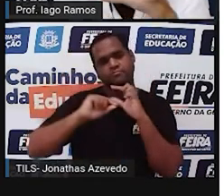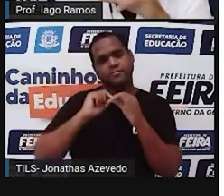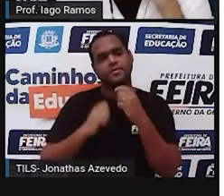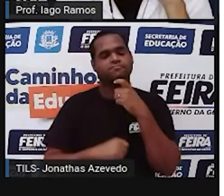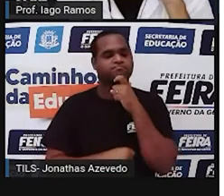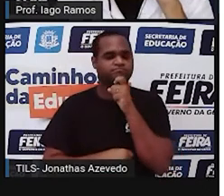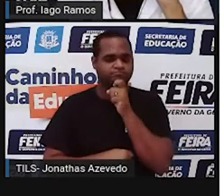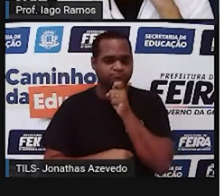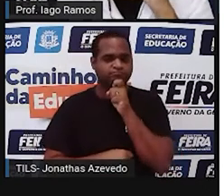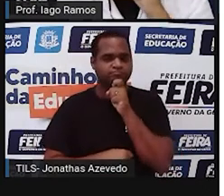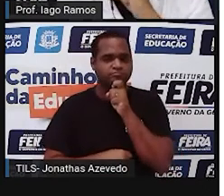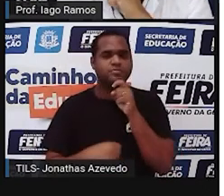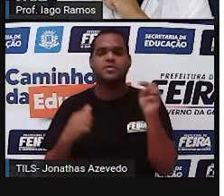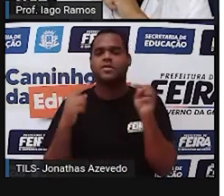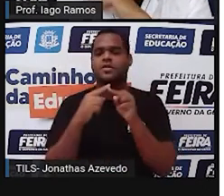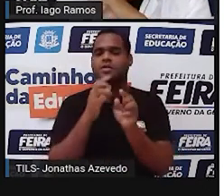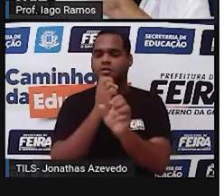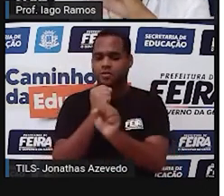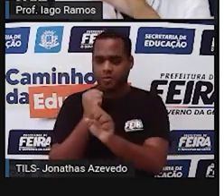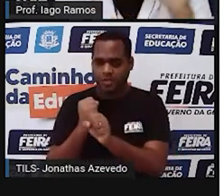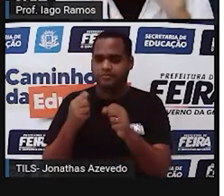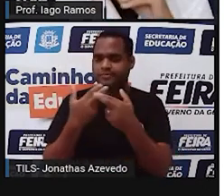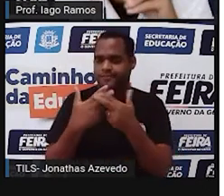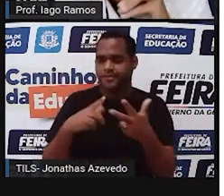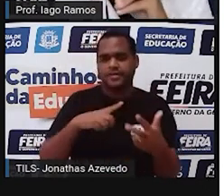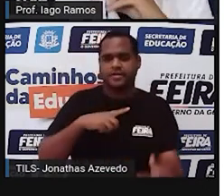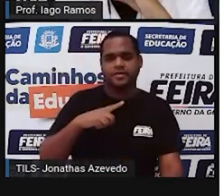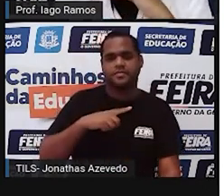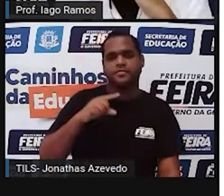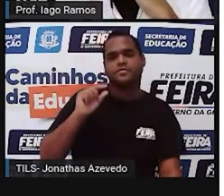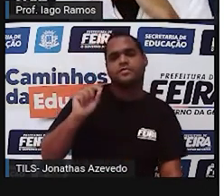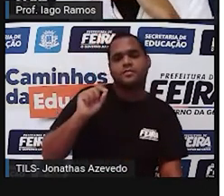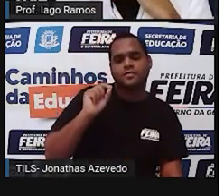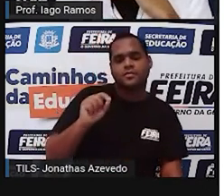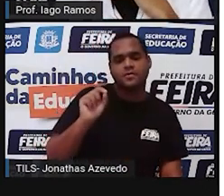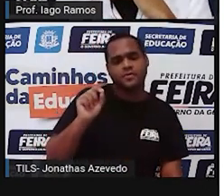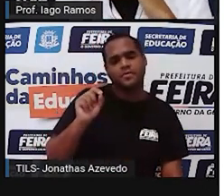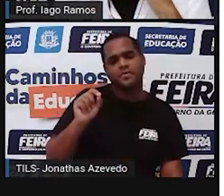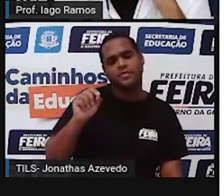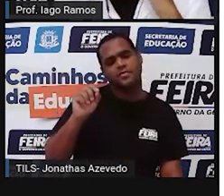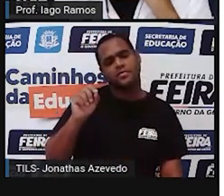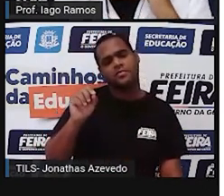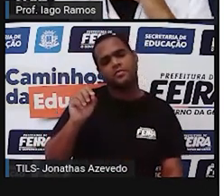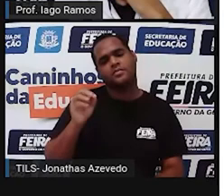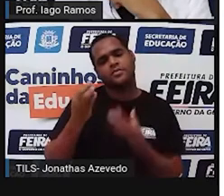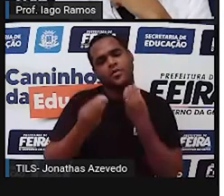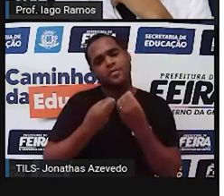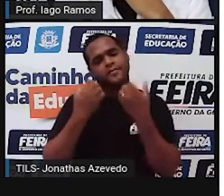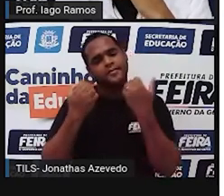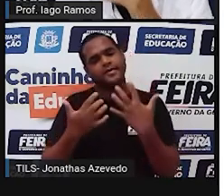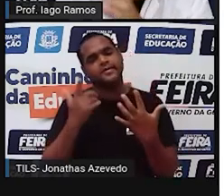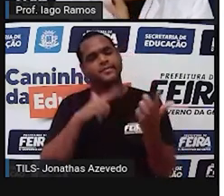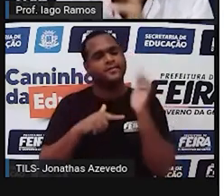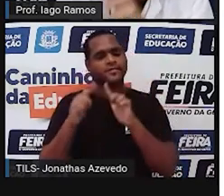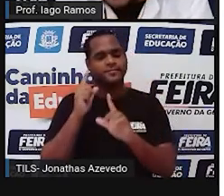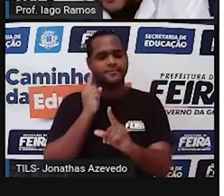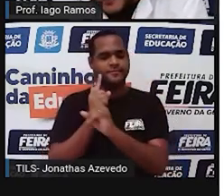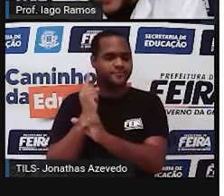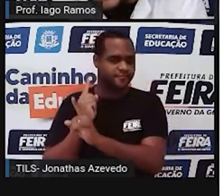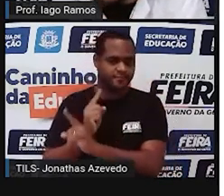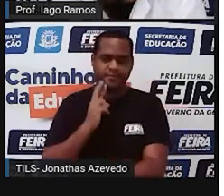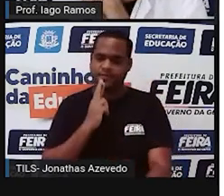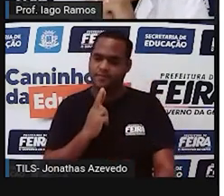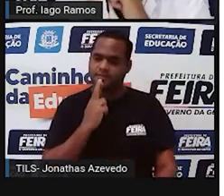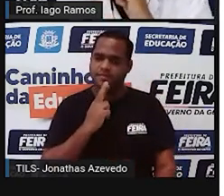Com base nessas somas que a gente fez, desses ângulos internos dos triângulos, eu quero que você encontre uma resposta